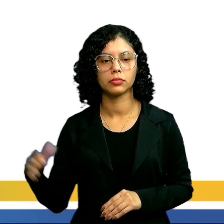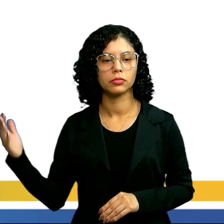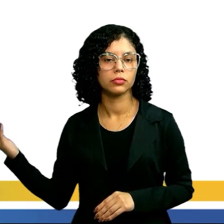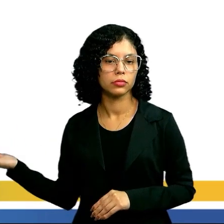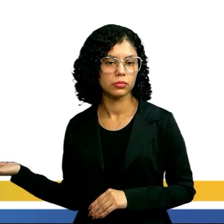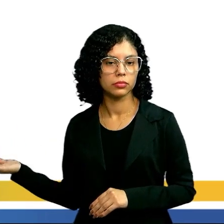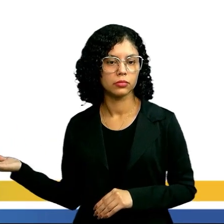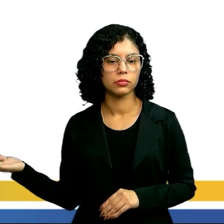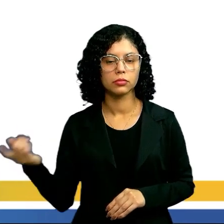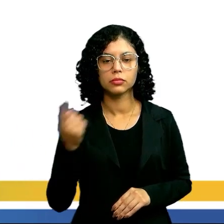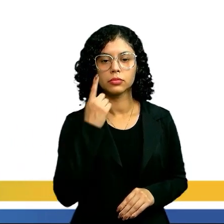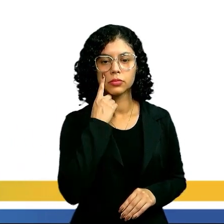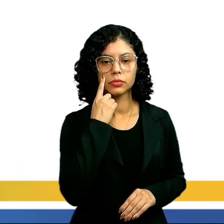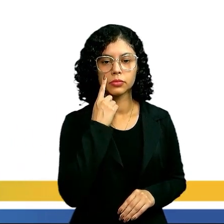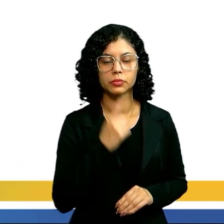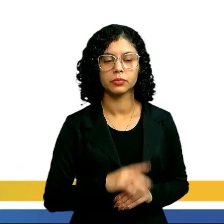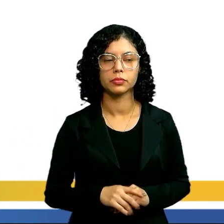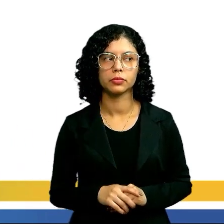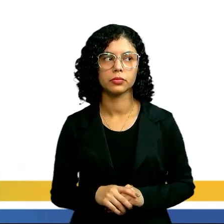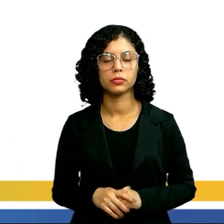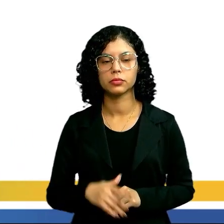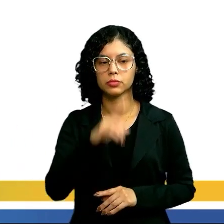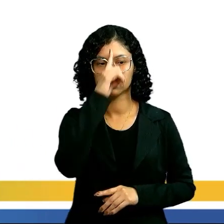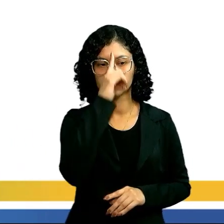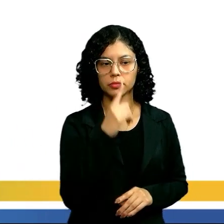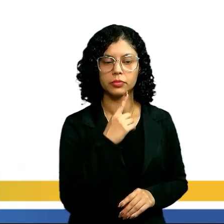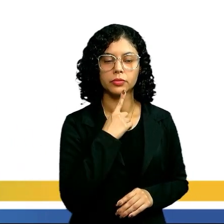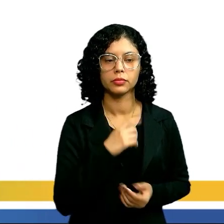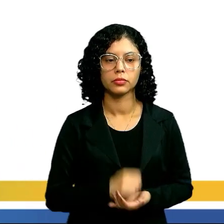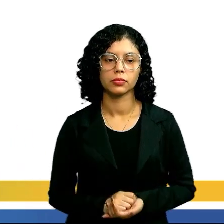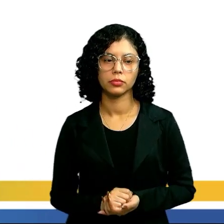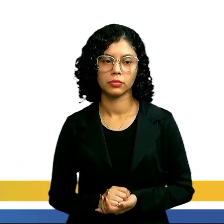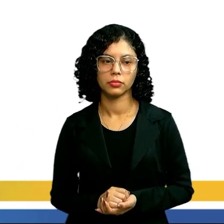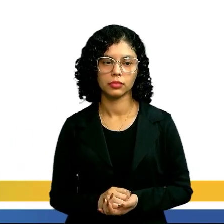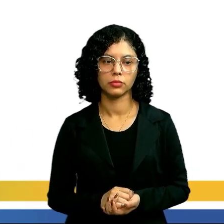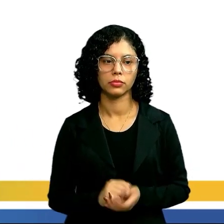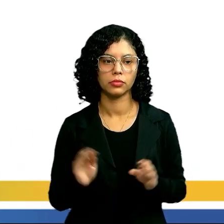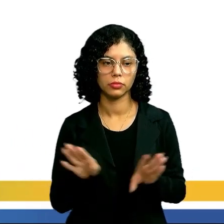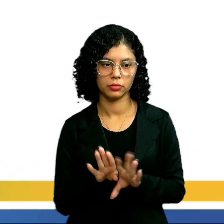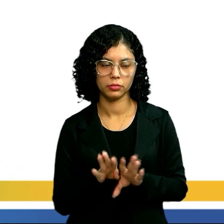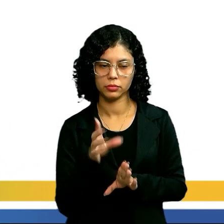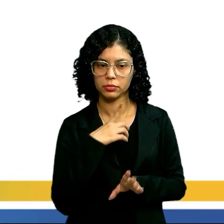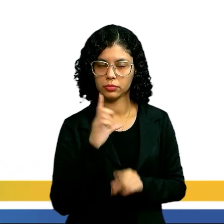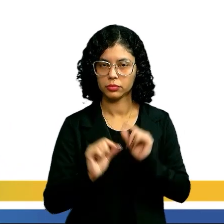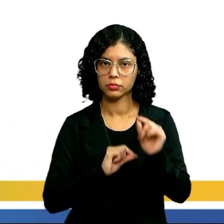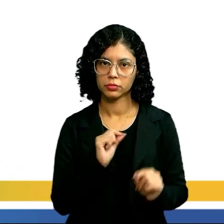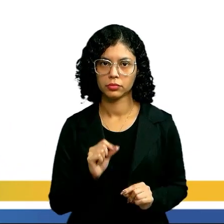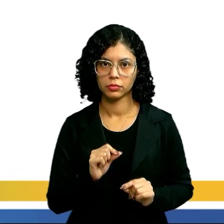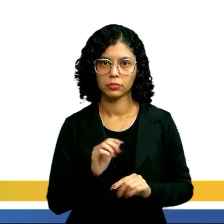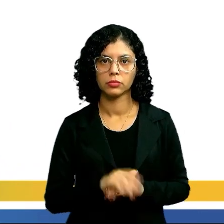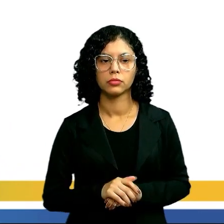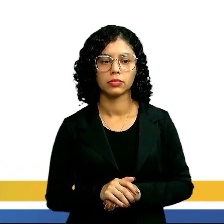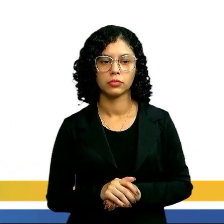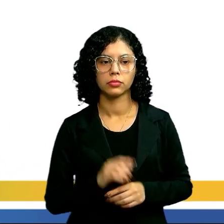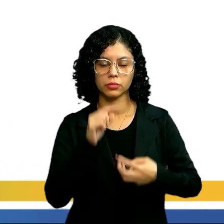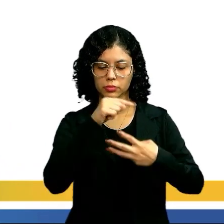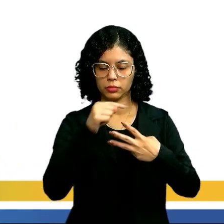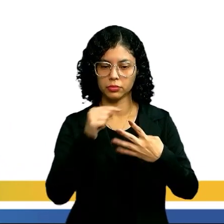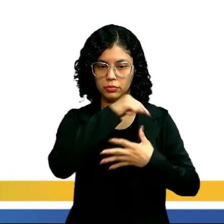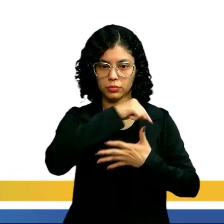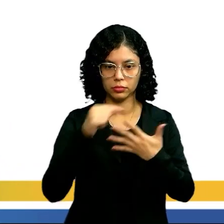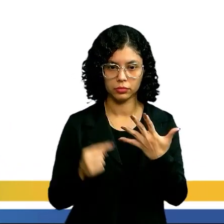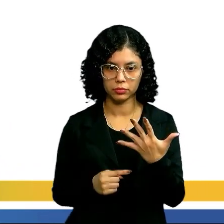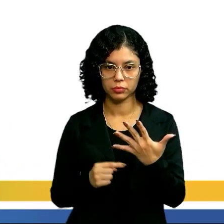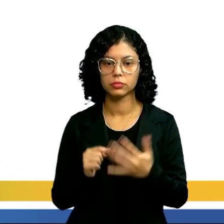Então, olha aí. Nessa imagem, nós temos aí 5 velas,